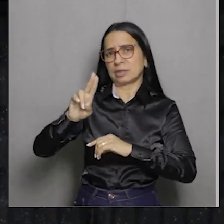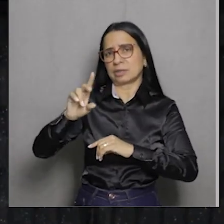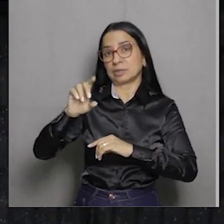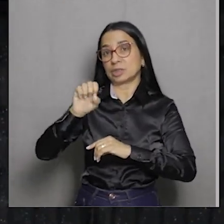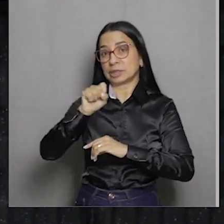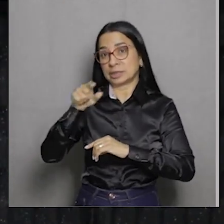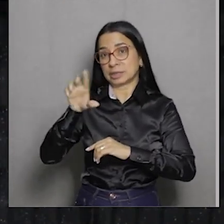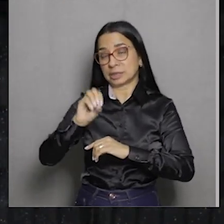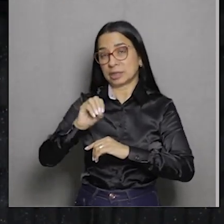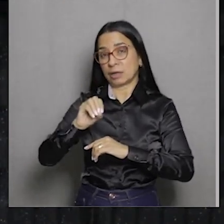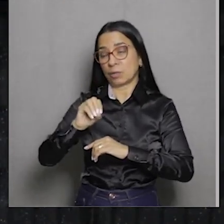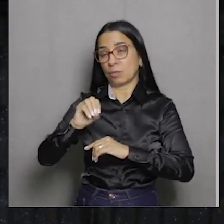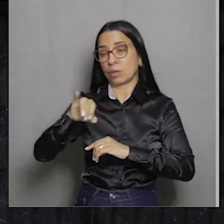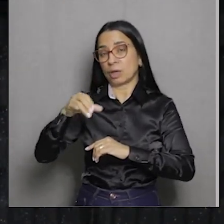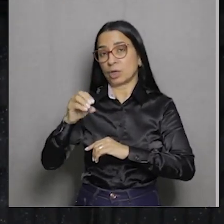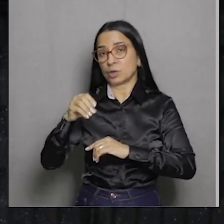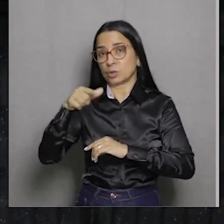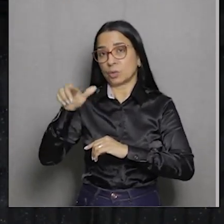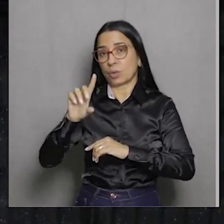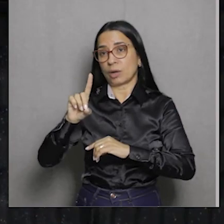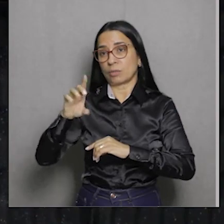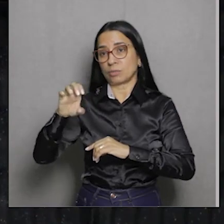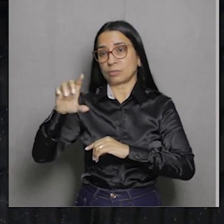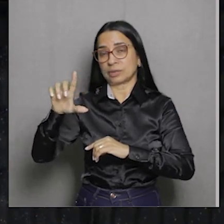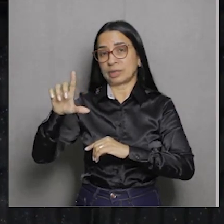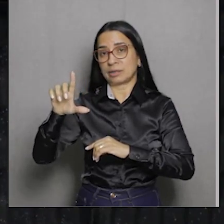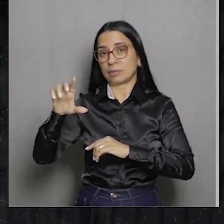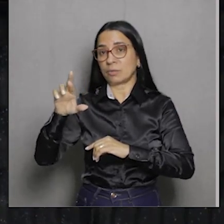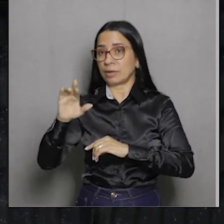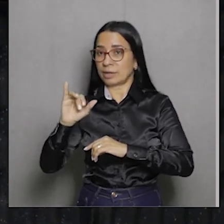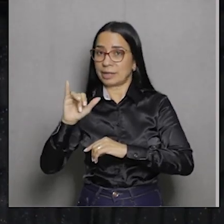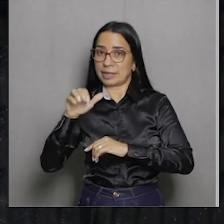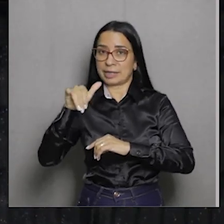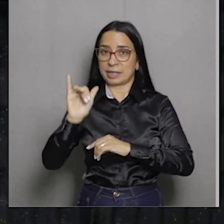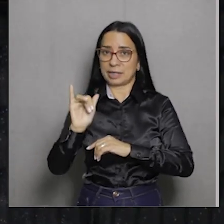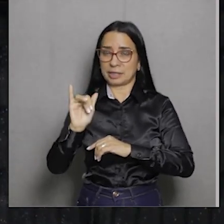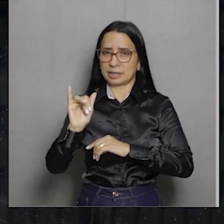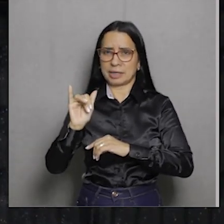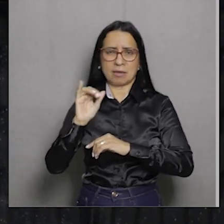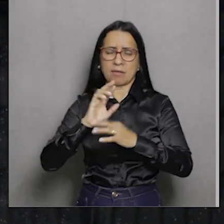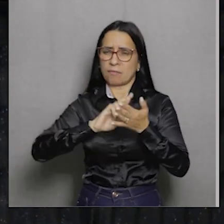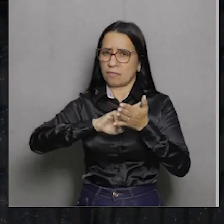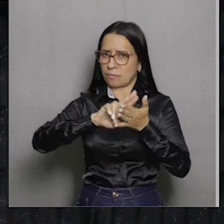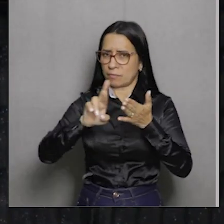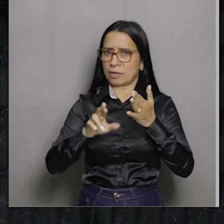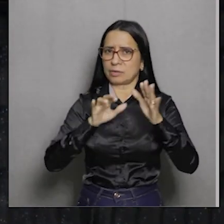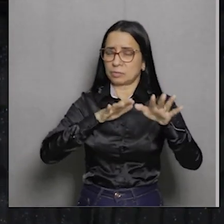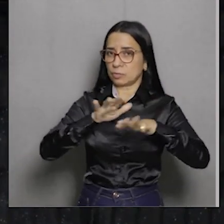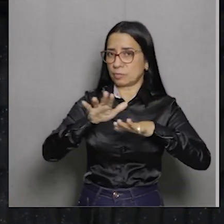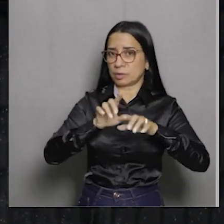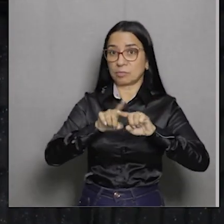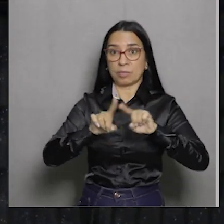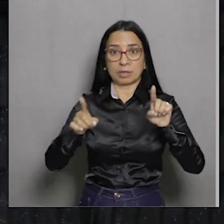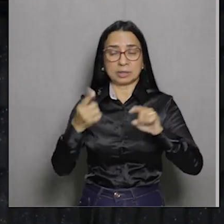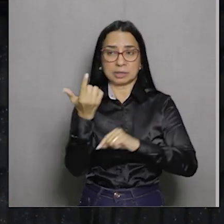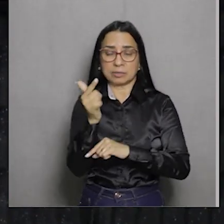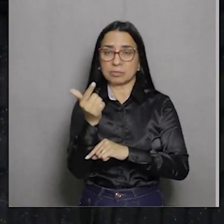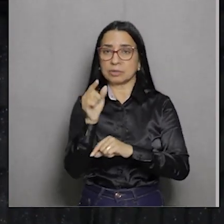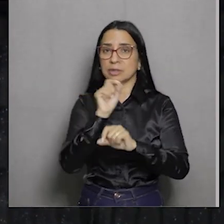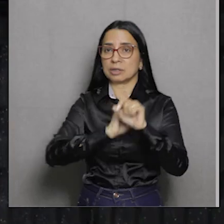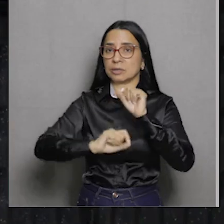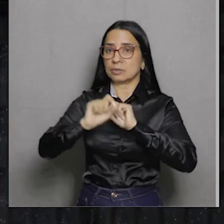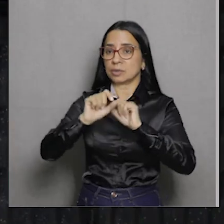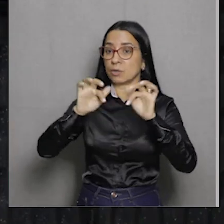república, a ideia de república, você tem fim de impostos abusivos, mas você não tem a abolição da escravidão. Mas o movimento,